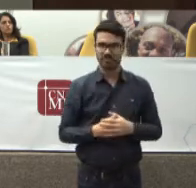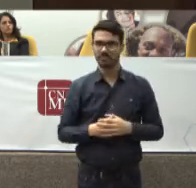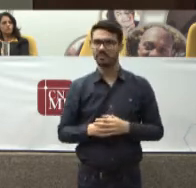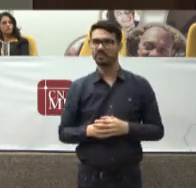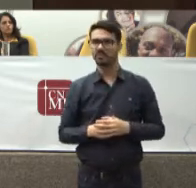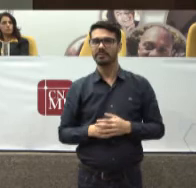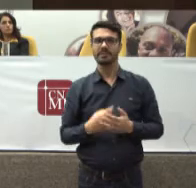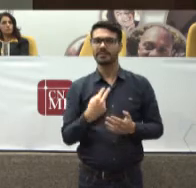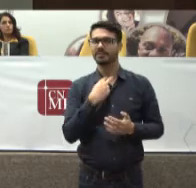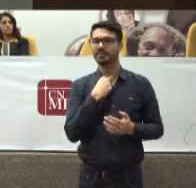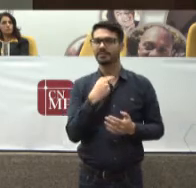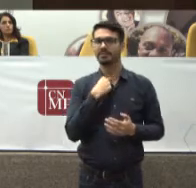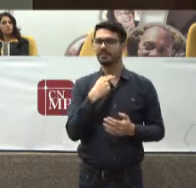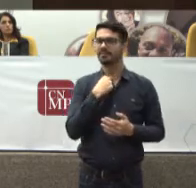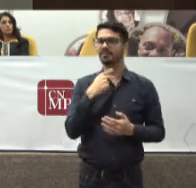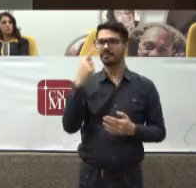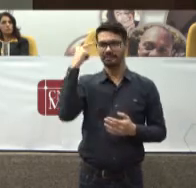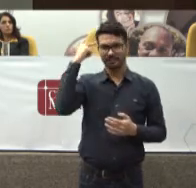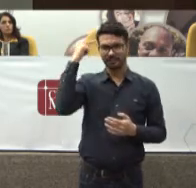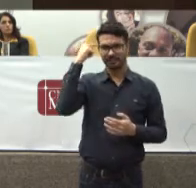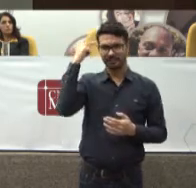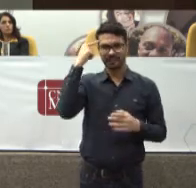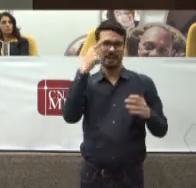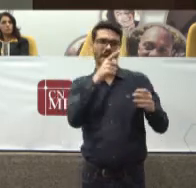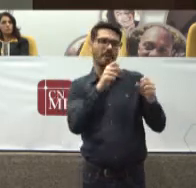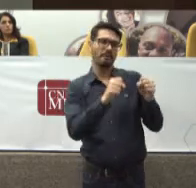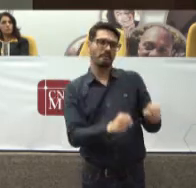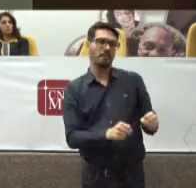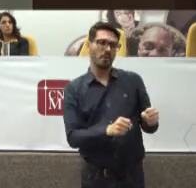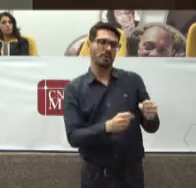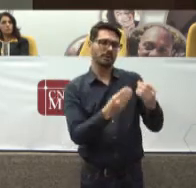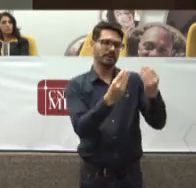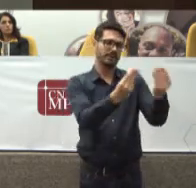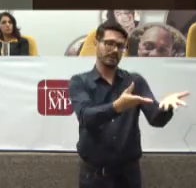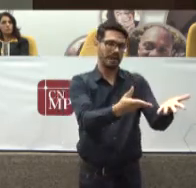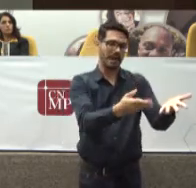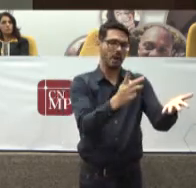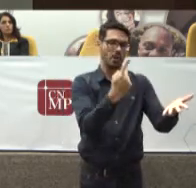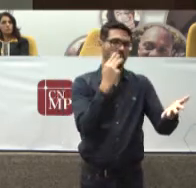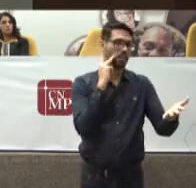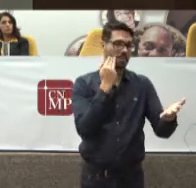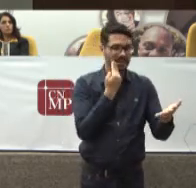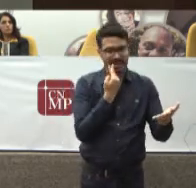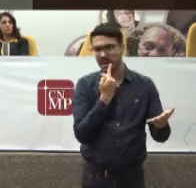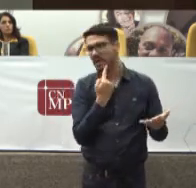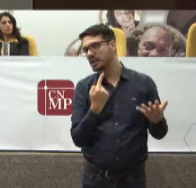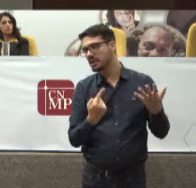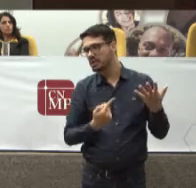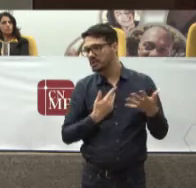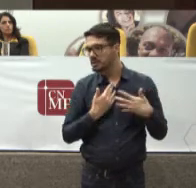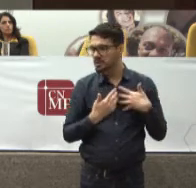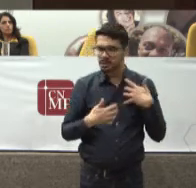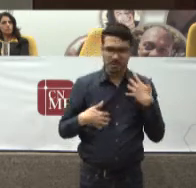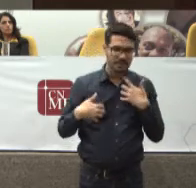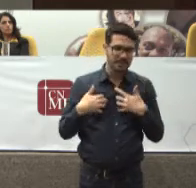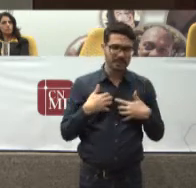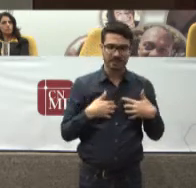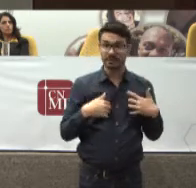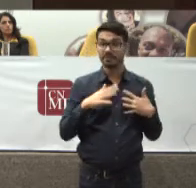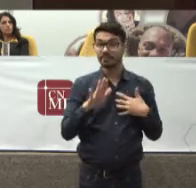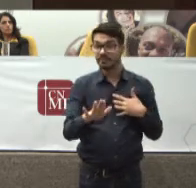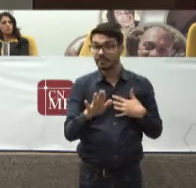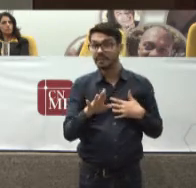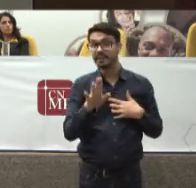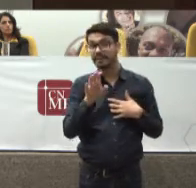podemos Exclusivamente pensar Se o Estado brasileiro Pode ou não Entregar um medicamento De um milhão de reais Para uma pessoa Mas se o Estado brasileiro Tem